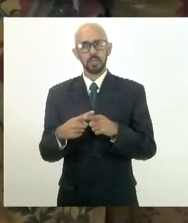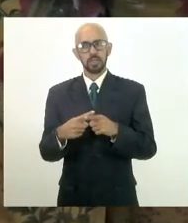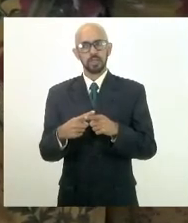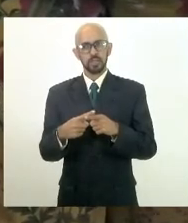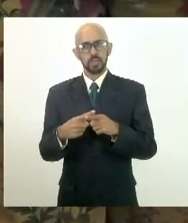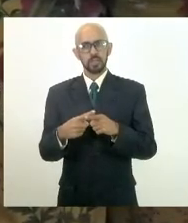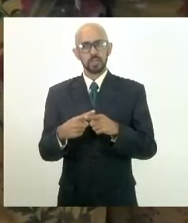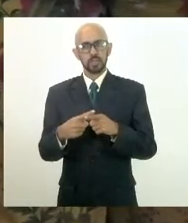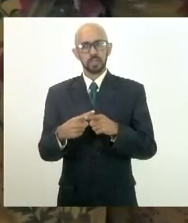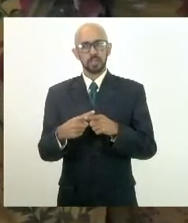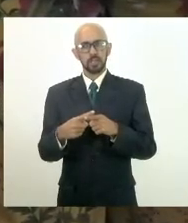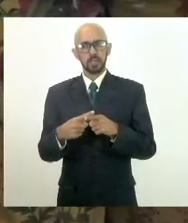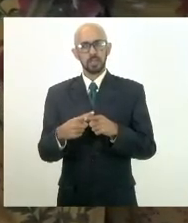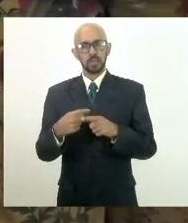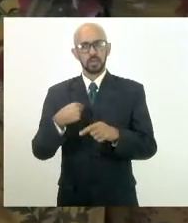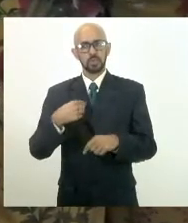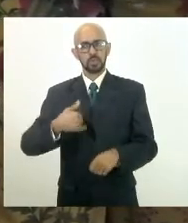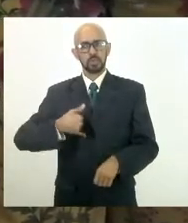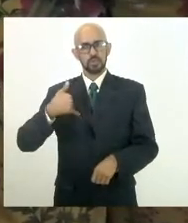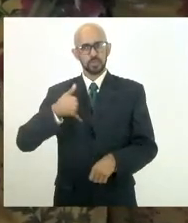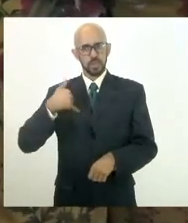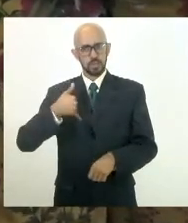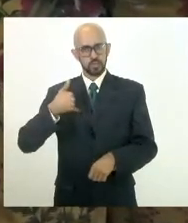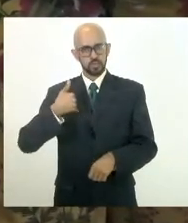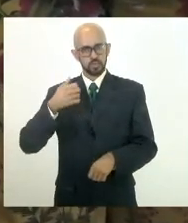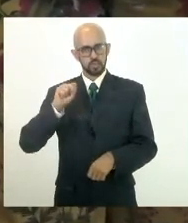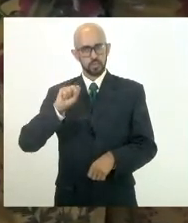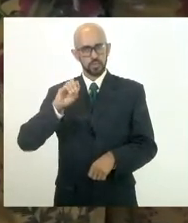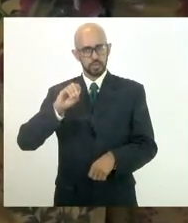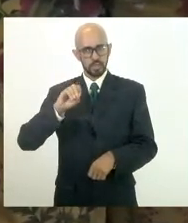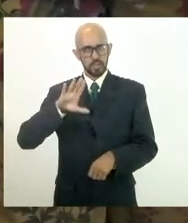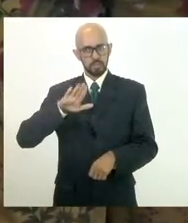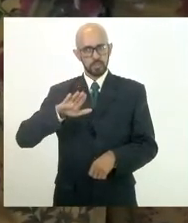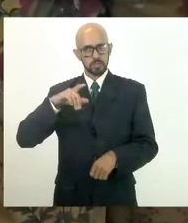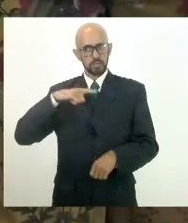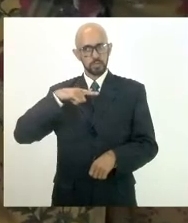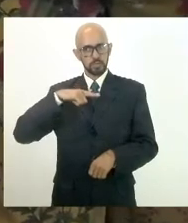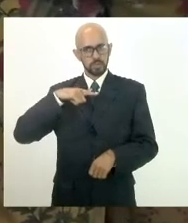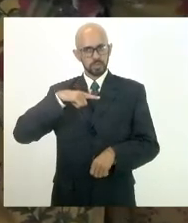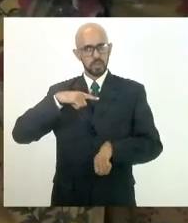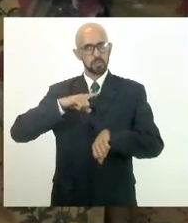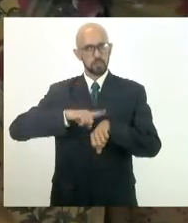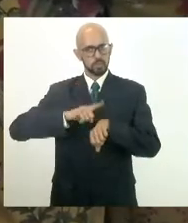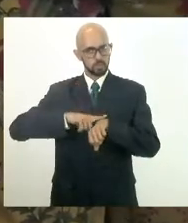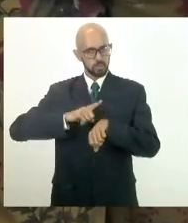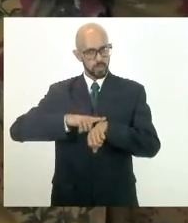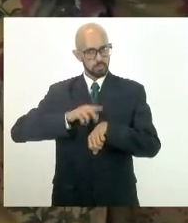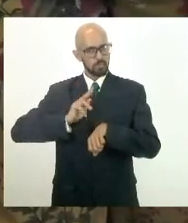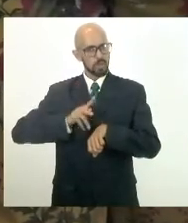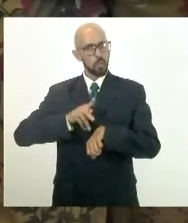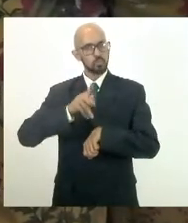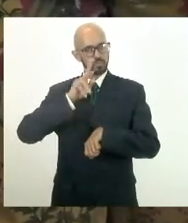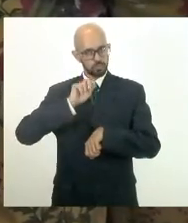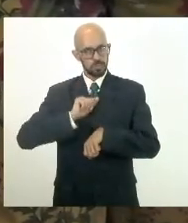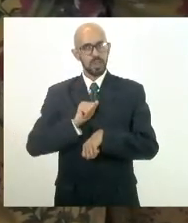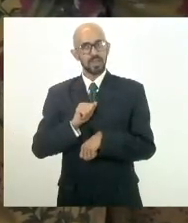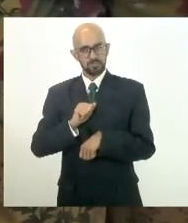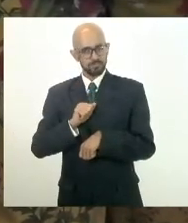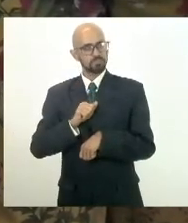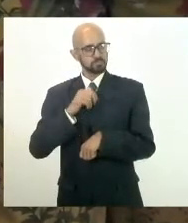apesar dos 80 anos, mas ainda tenho muito tempo pela frente, entendeu,